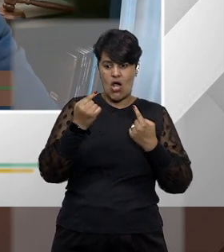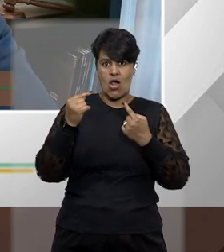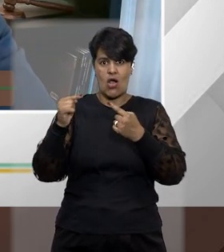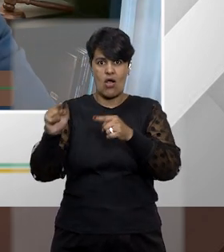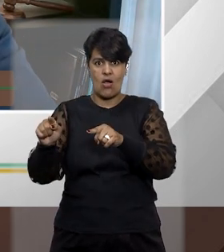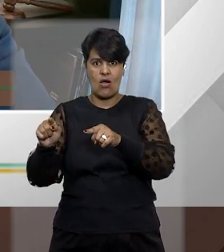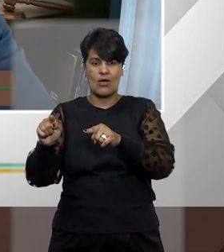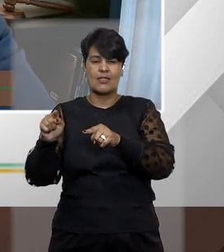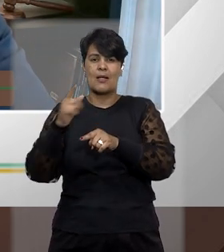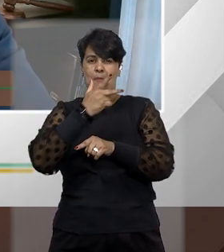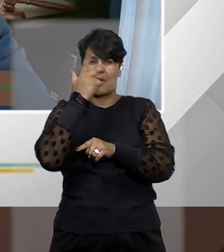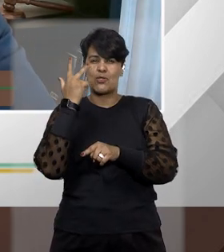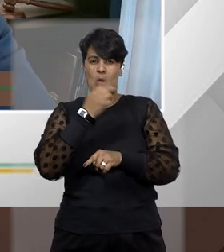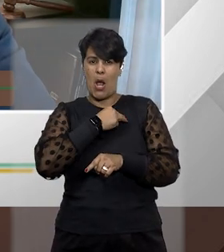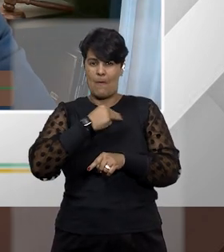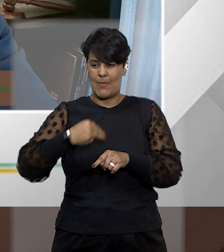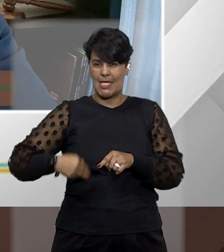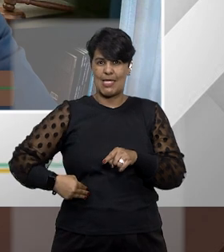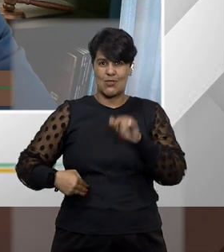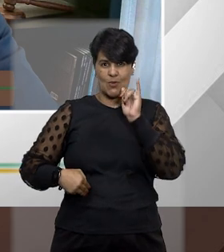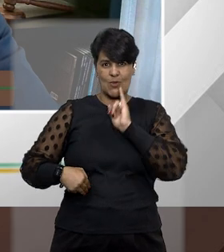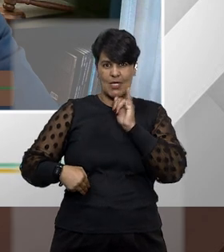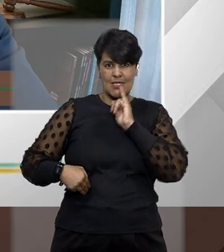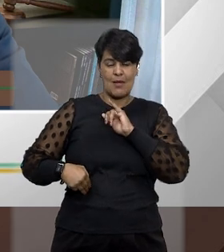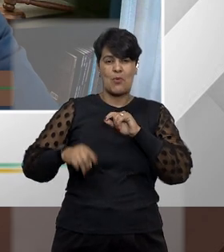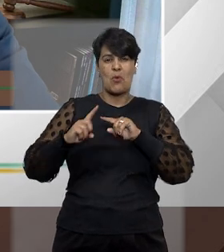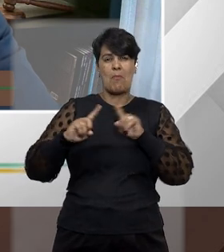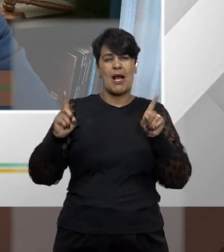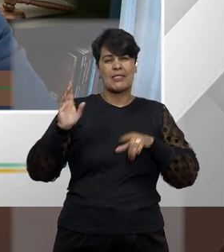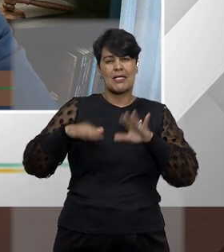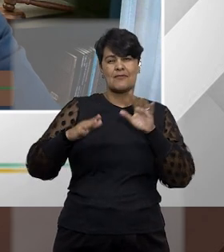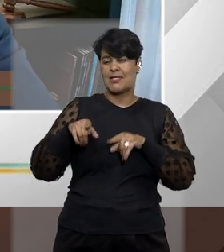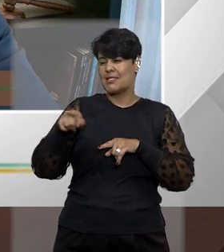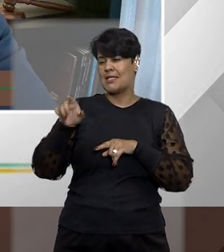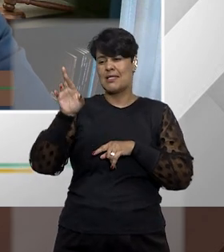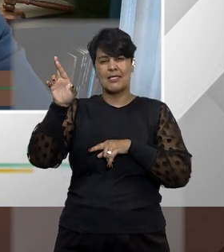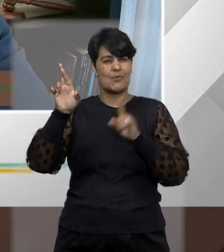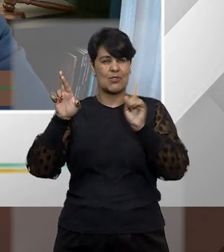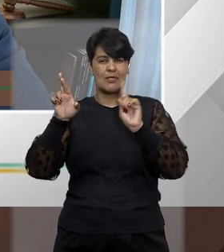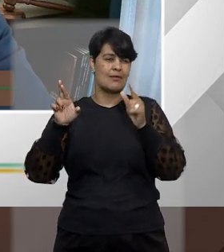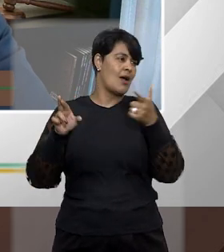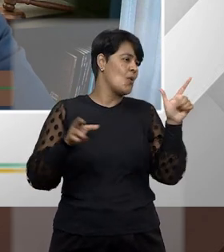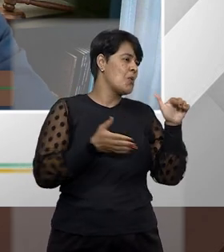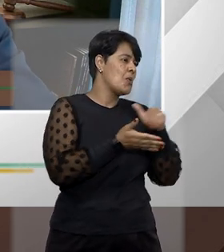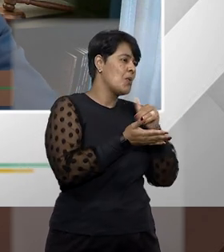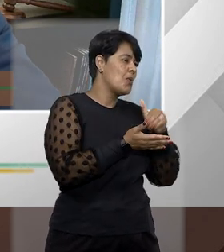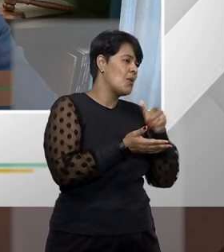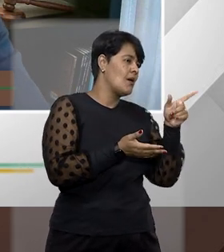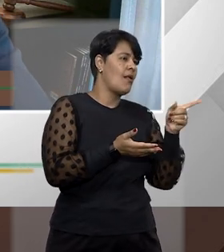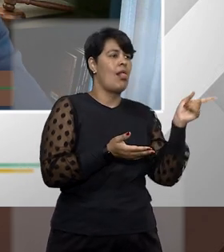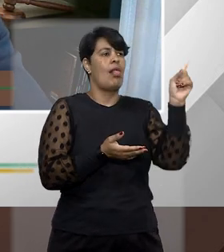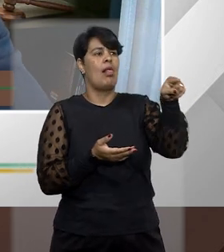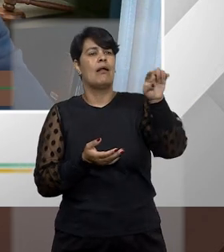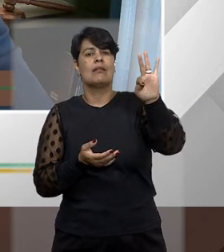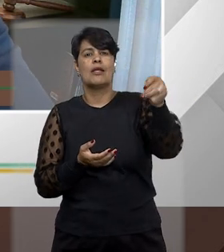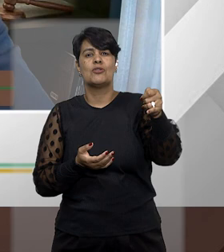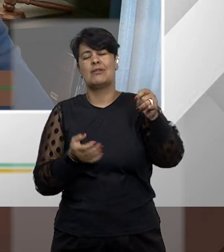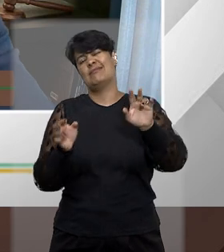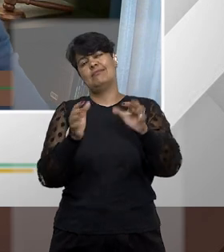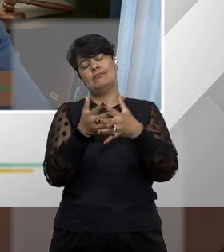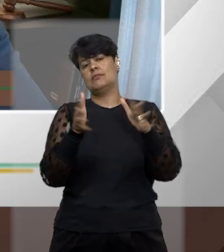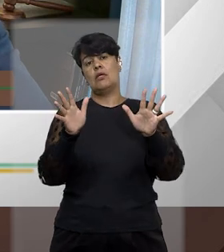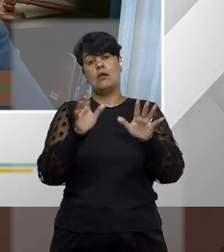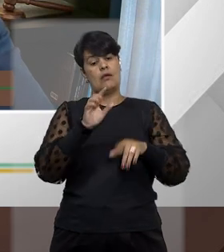Estado e aquele ministro de Estado no ato não é praticado por ele mas é por um outro secretário que não tem foro no STJ então o próprio STJ acaba